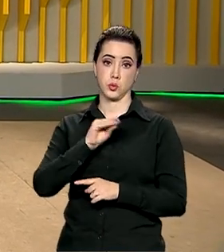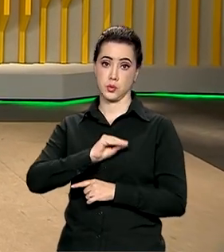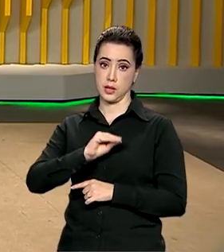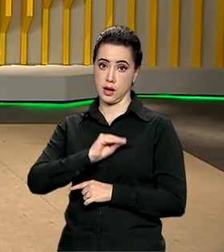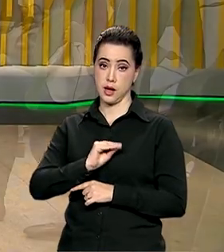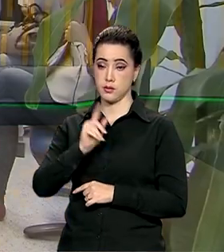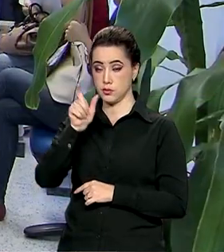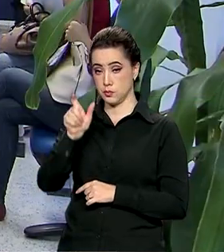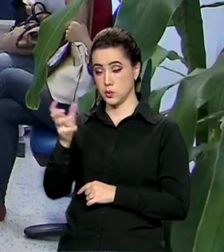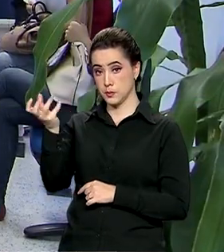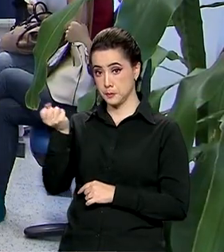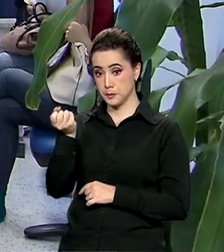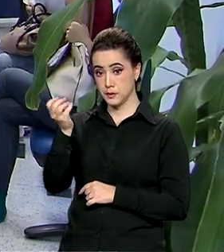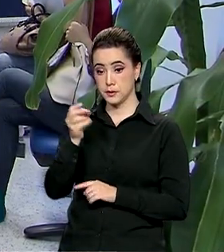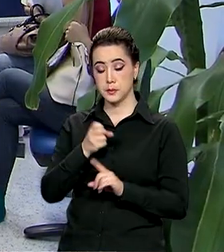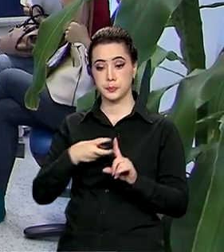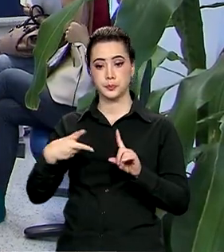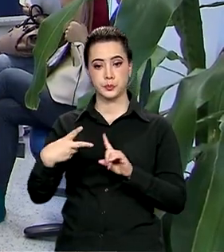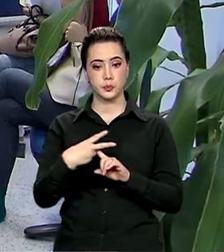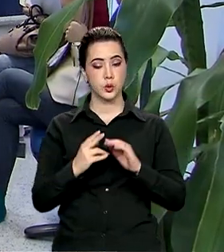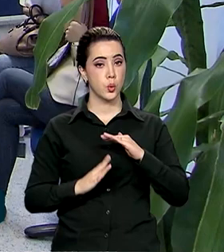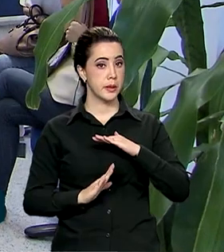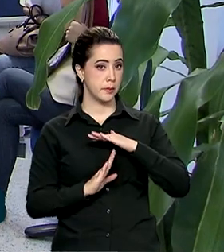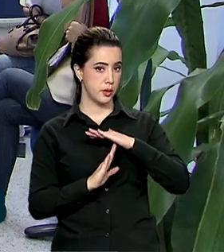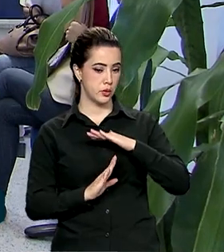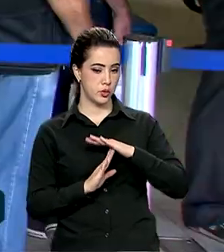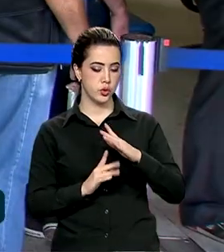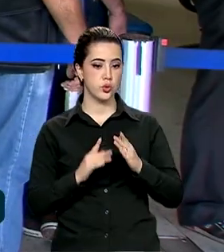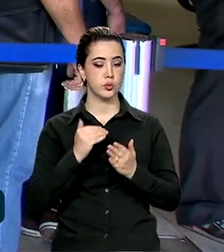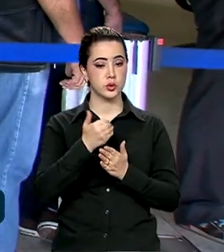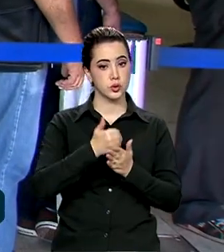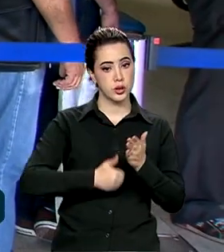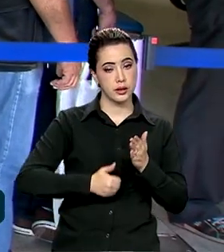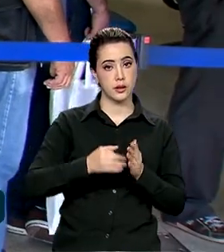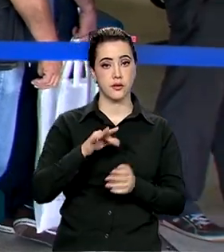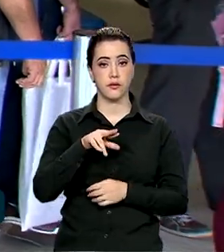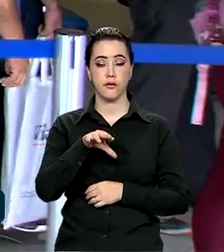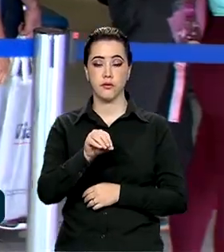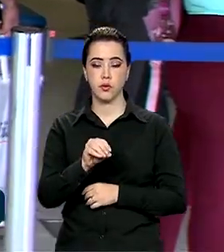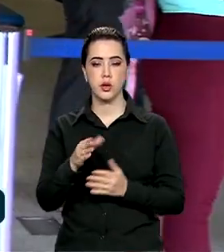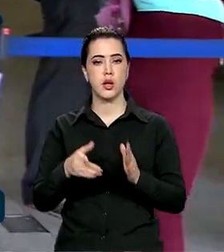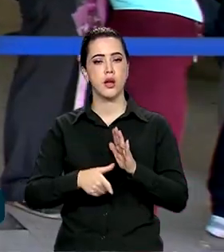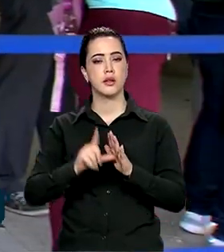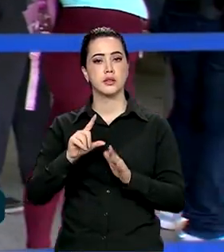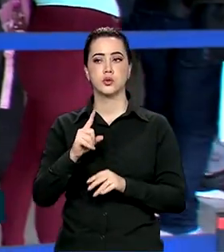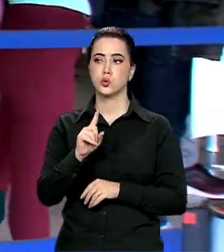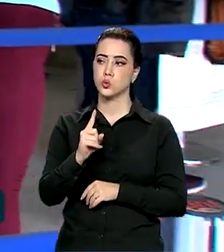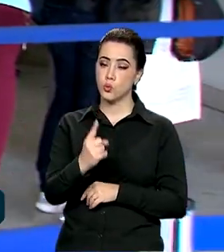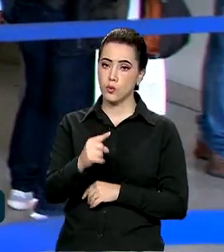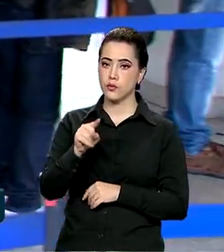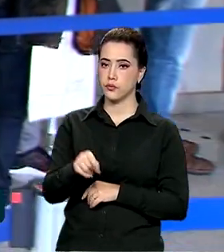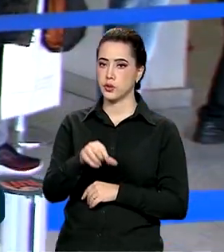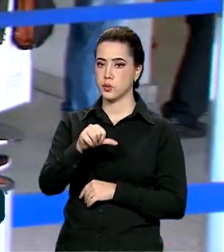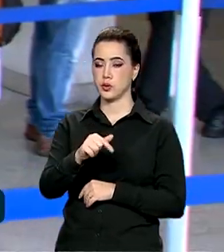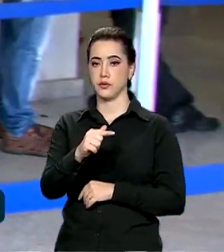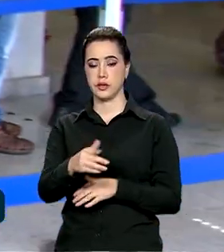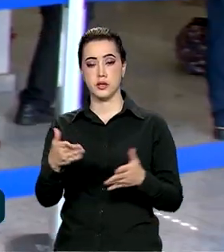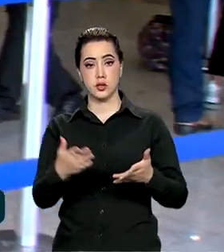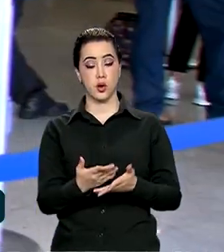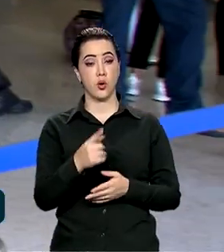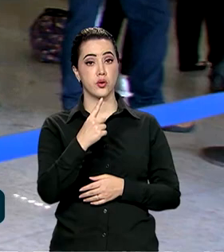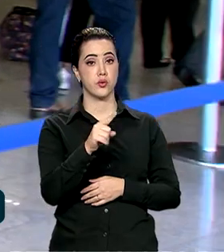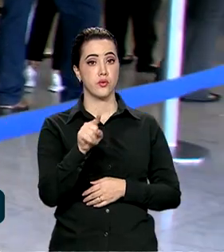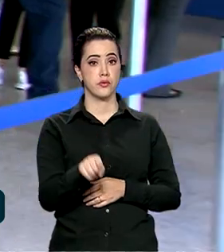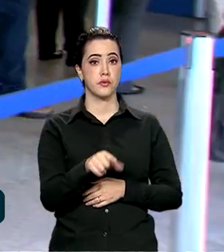INSS. O limite para o empréstimo com desconto em folha caiu de 1,97% para 1